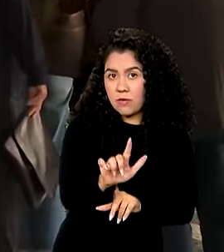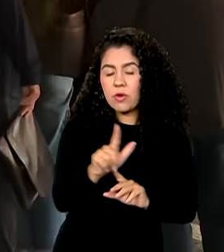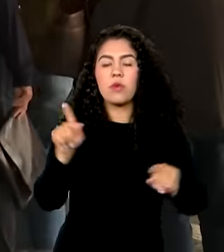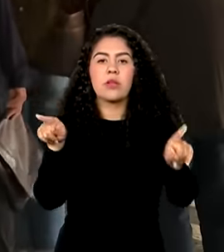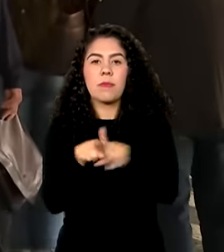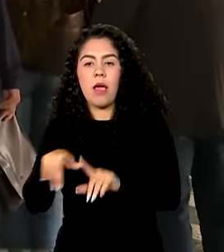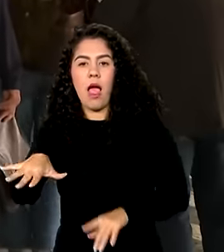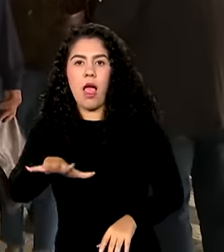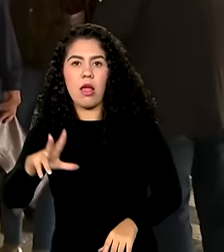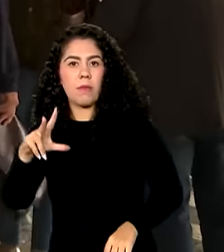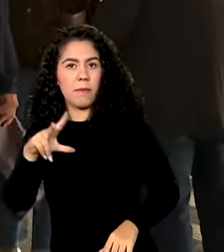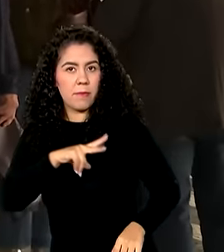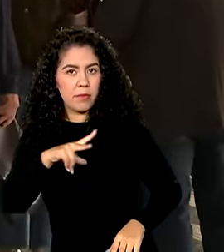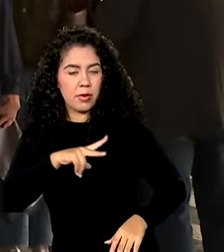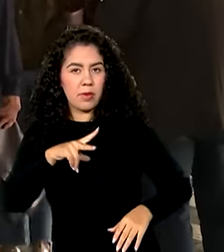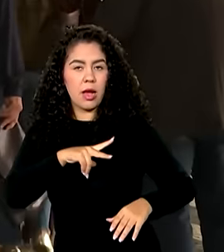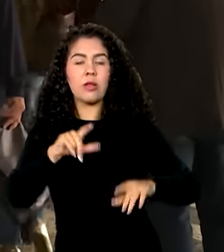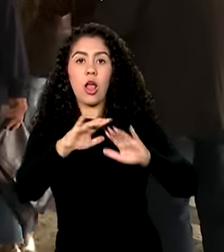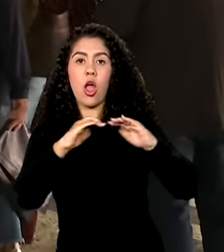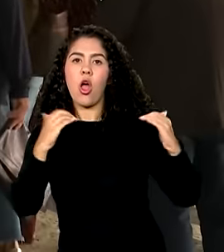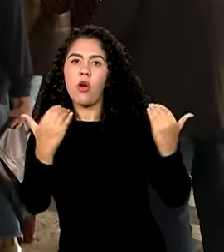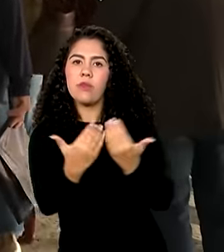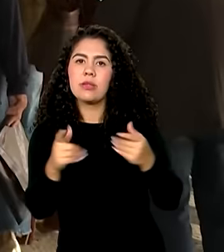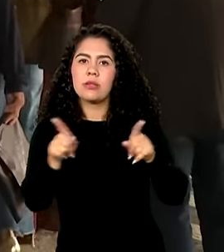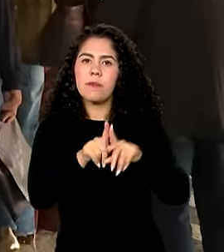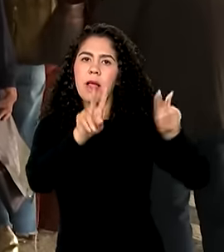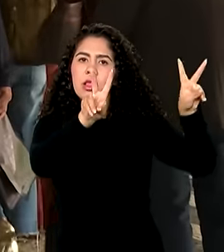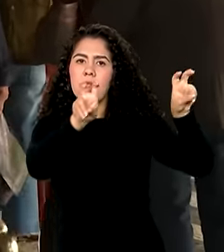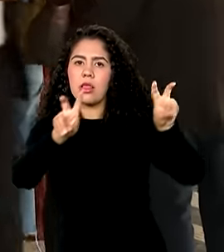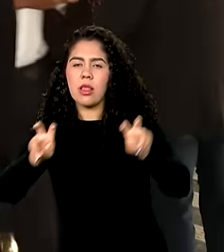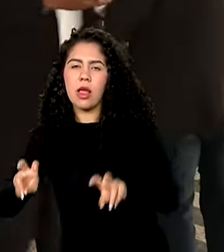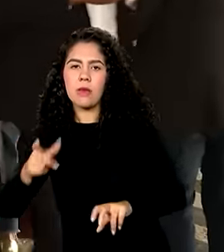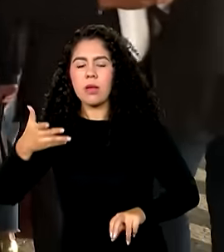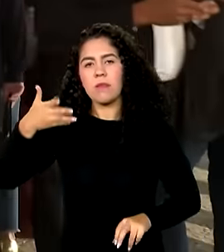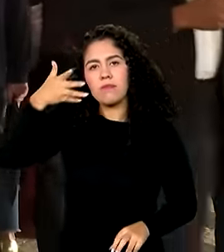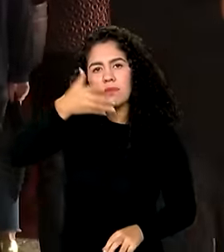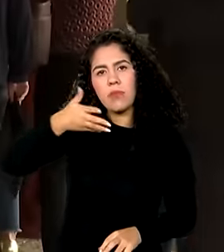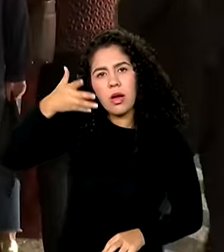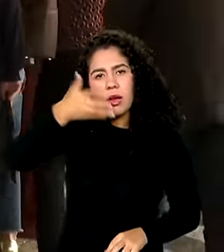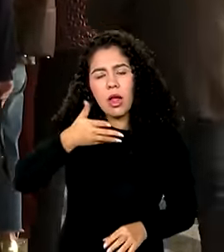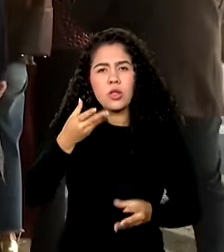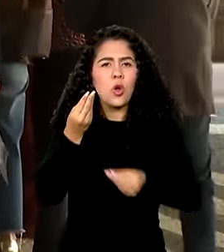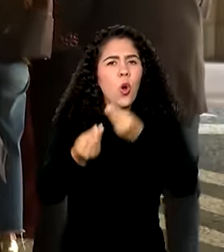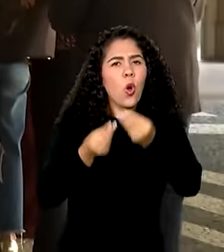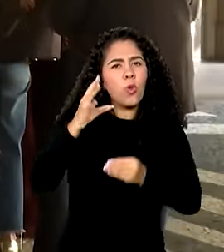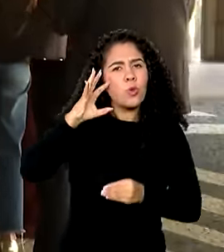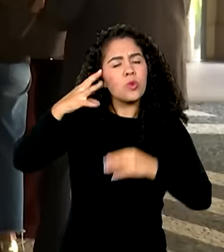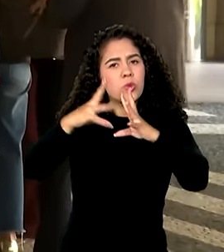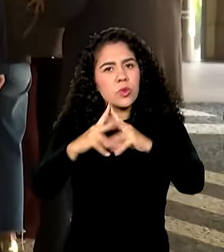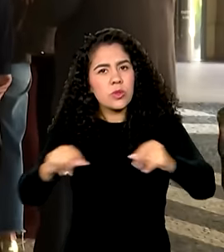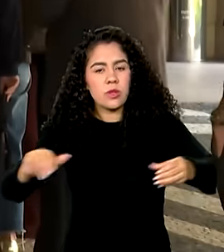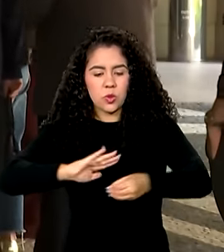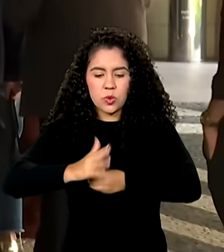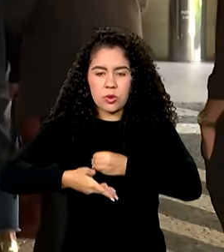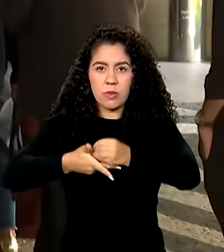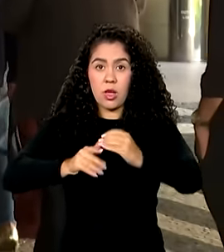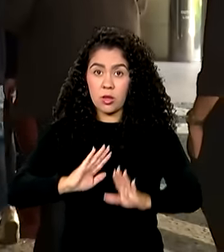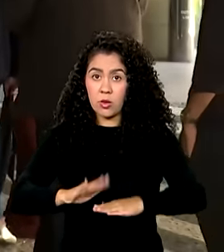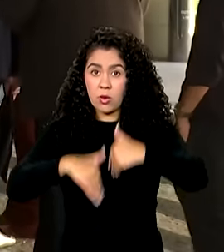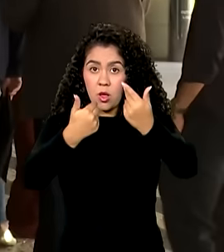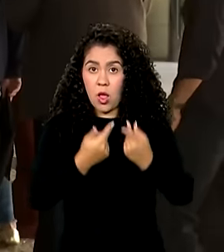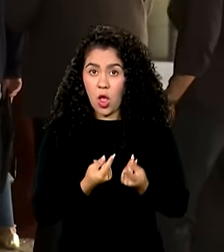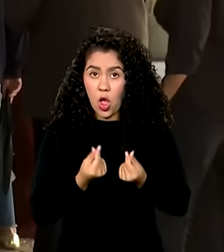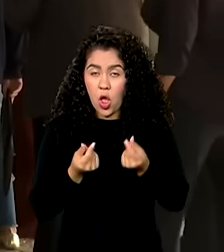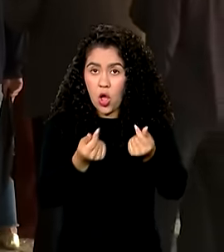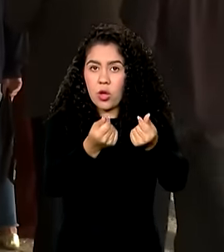do setor privado. Em conferências e palestras vão ser debatidas soluções sustentáveis para o desenvolvimento econômico